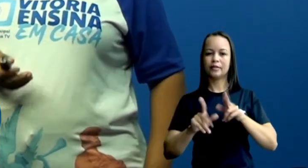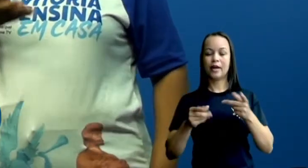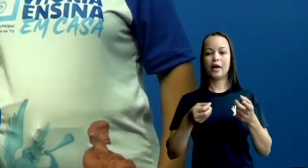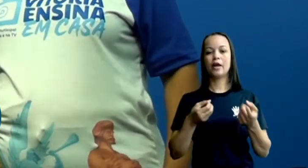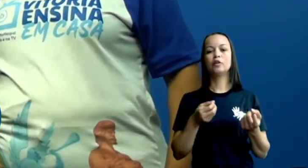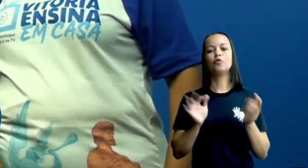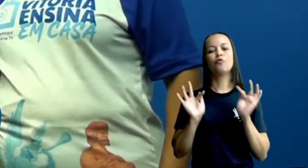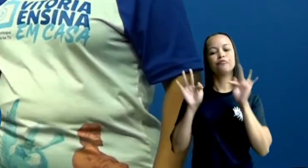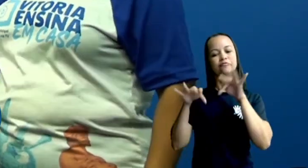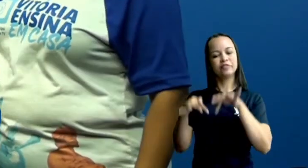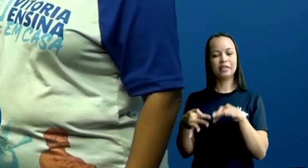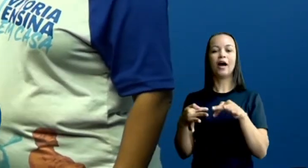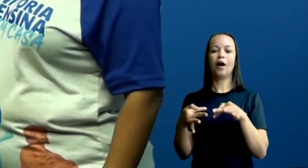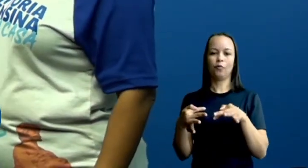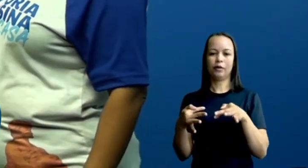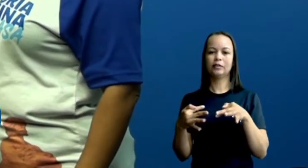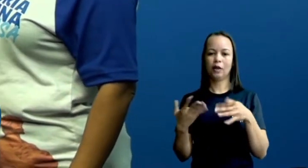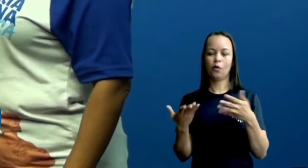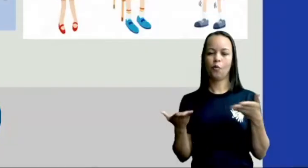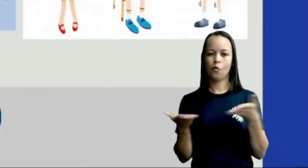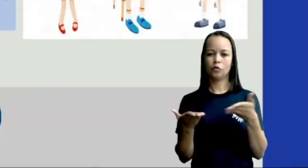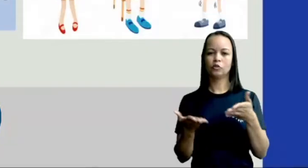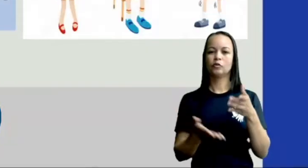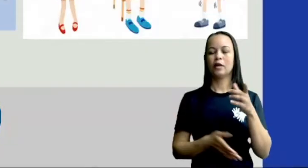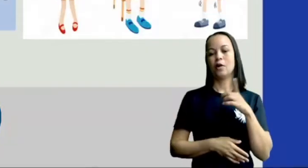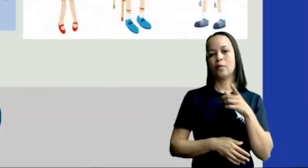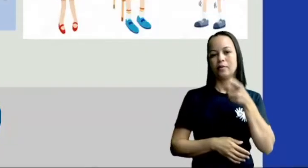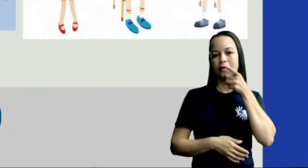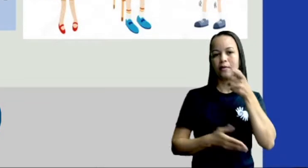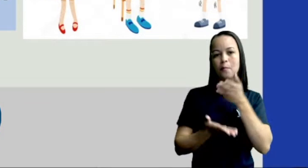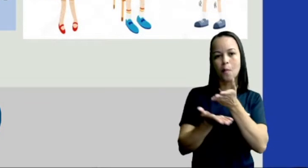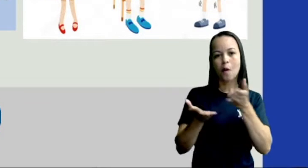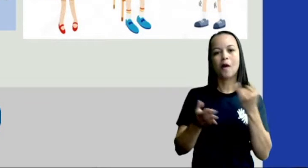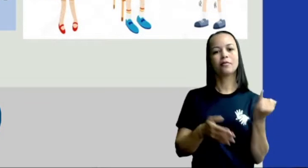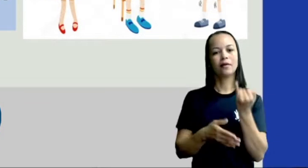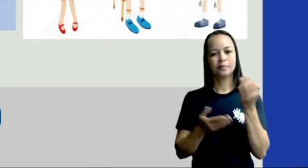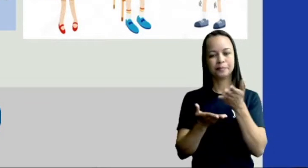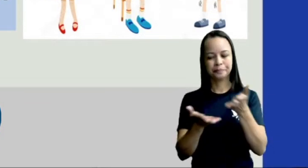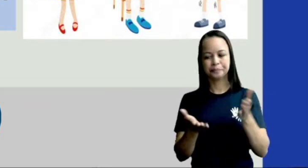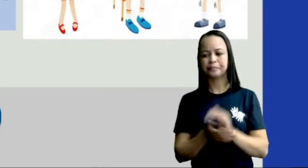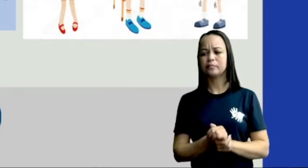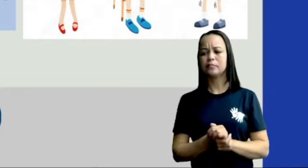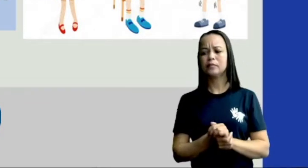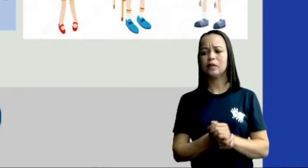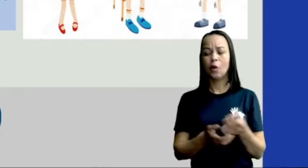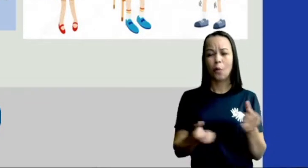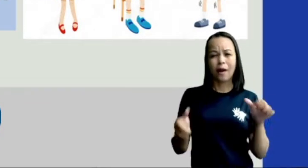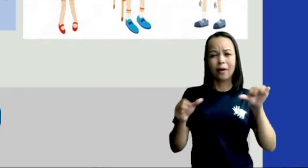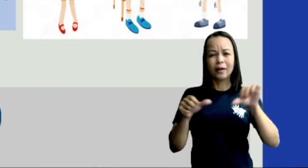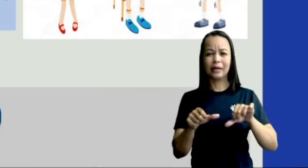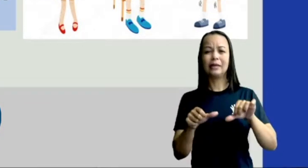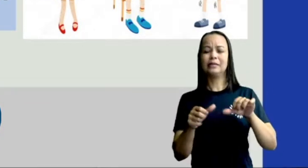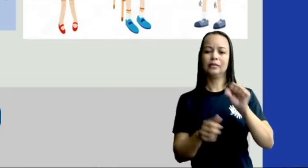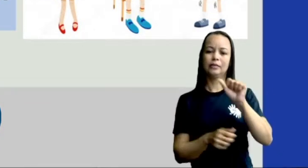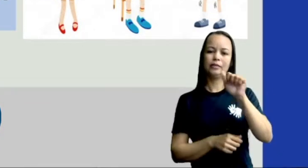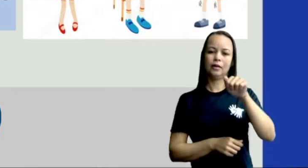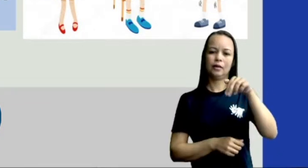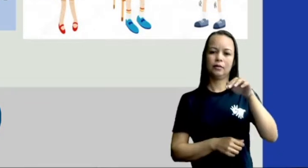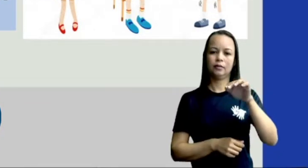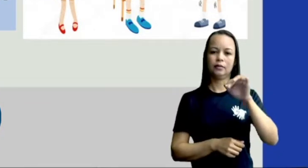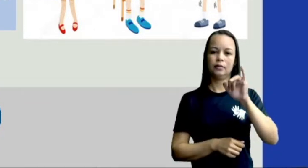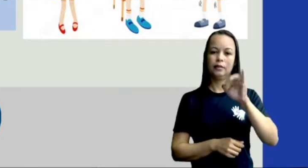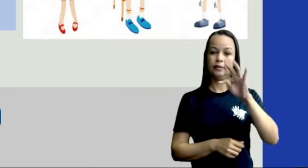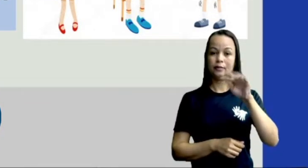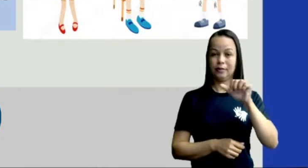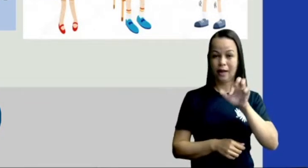hoje. Então, vamos para a nossa aula. Vamos lá! O que é uma crise sanitária? A crise sanitária